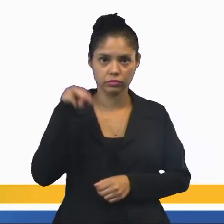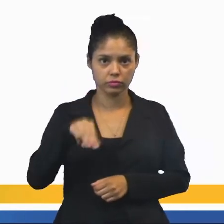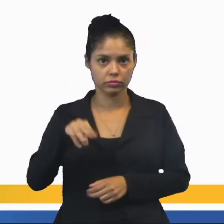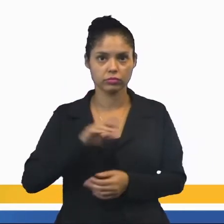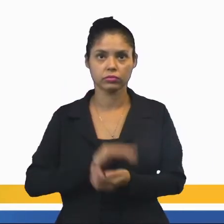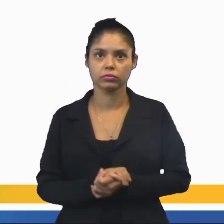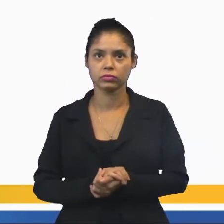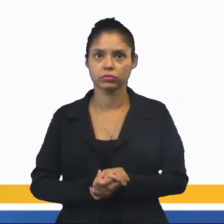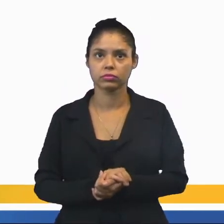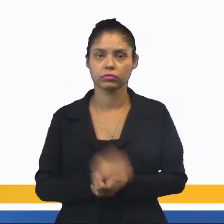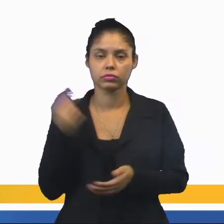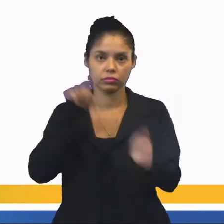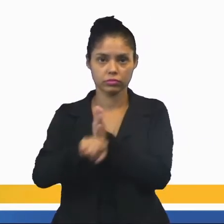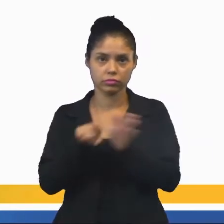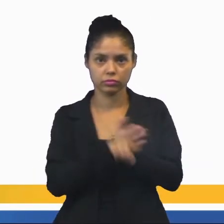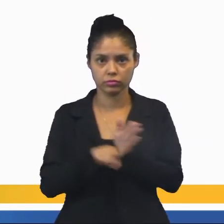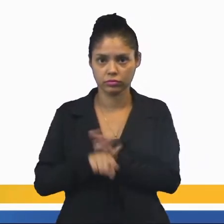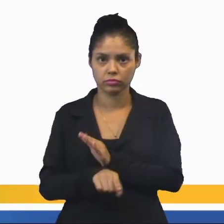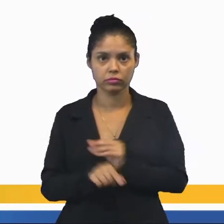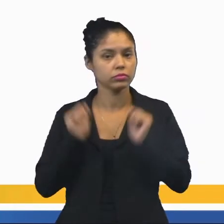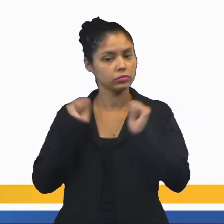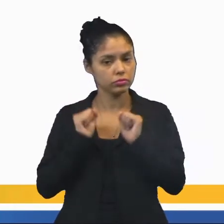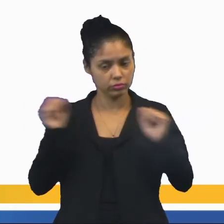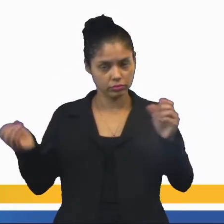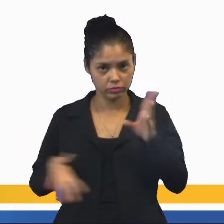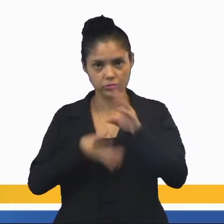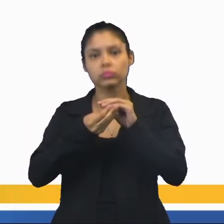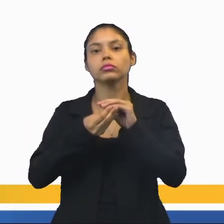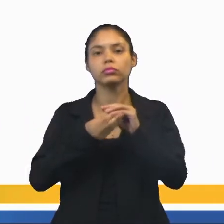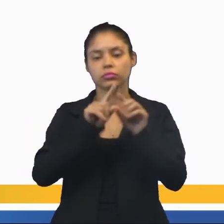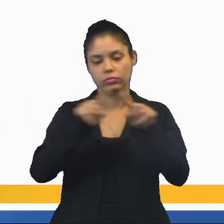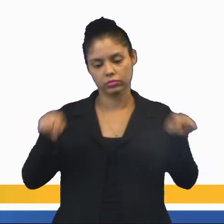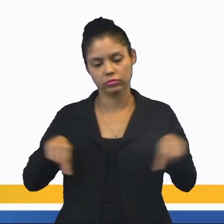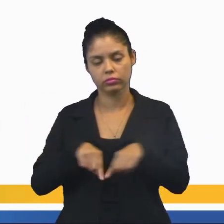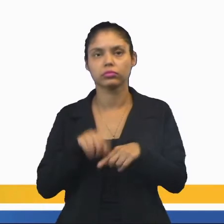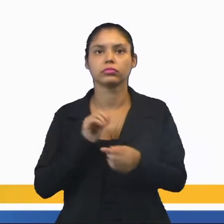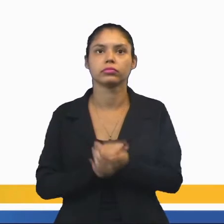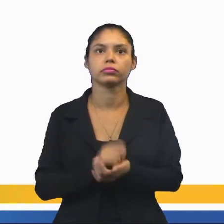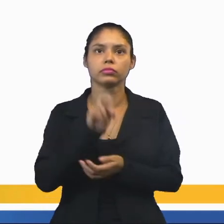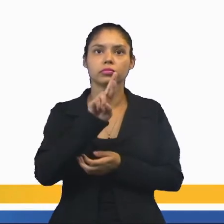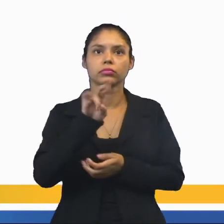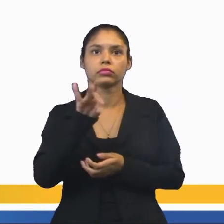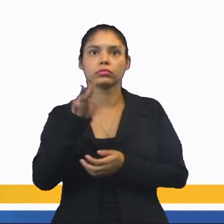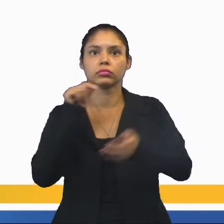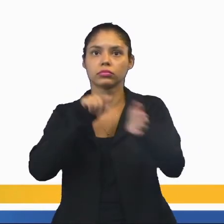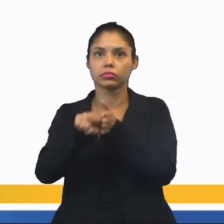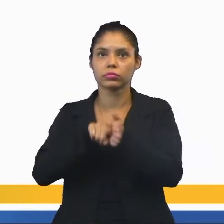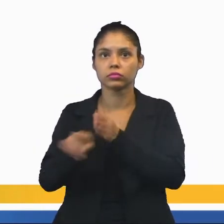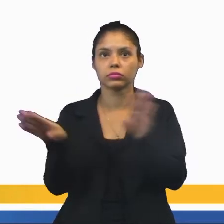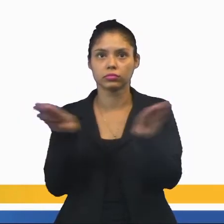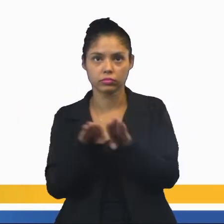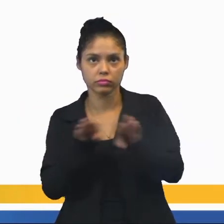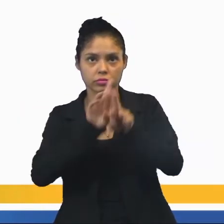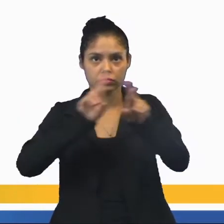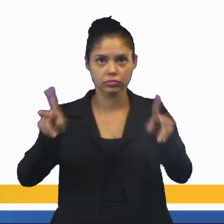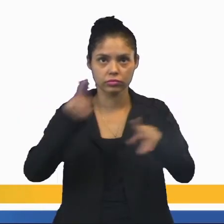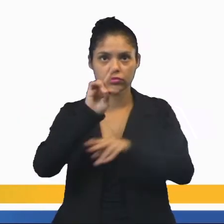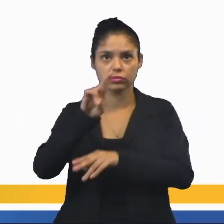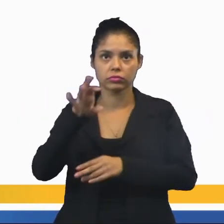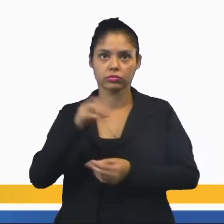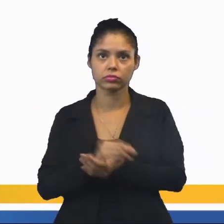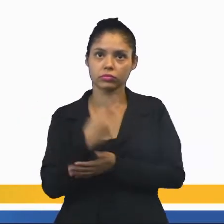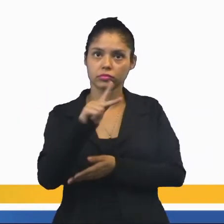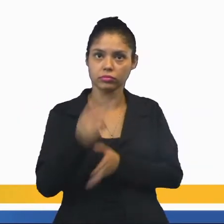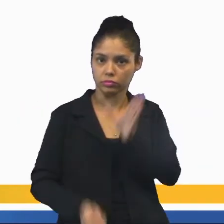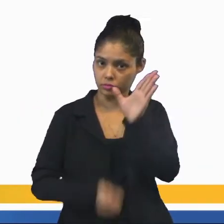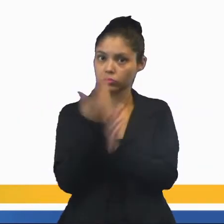depois a gente faz uma porção de perguntas. Isso pode ser aplicado na sala de aula, não é? Ritual. Pesquisar também sobre os diferentes rituais,